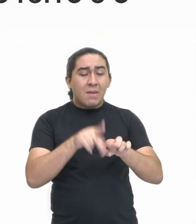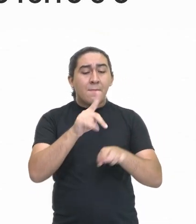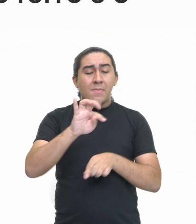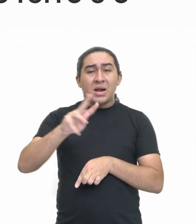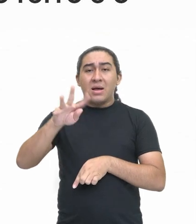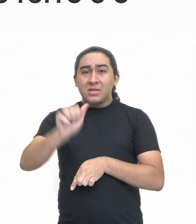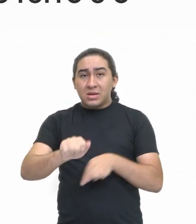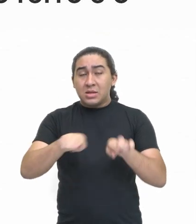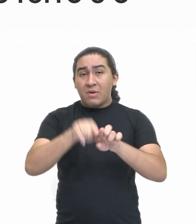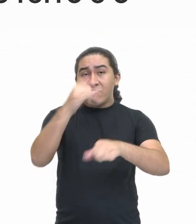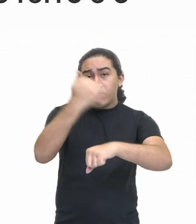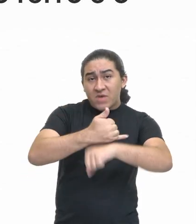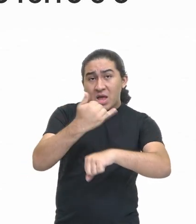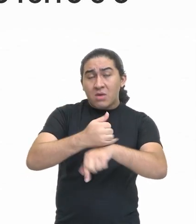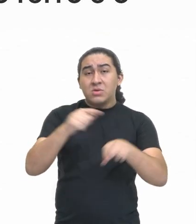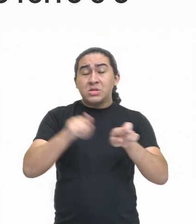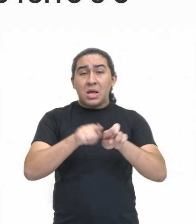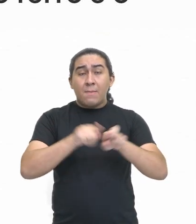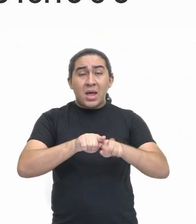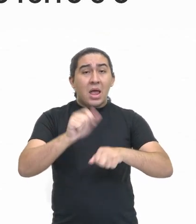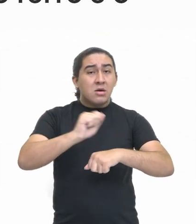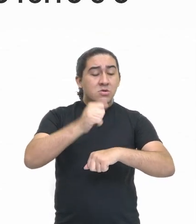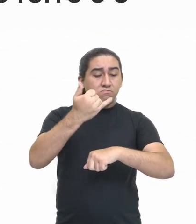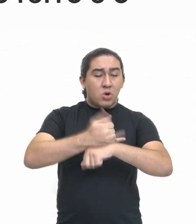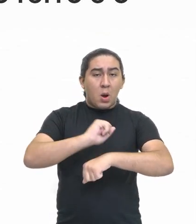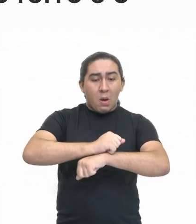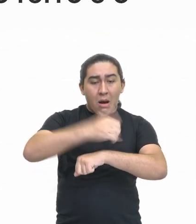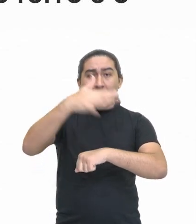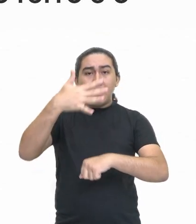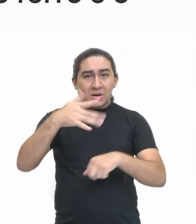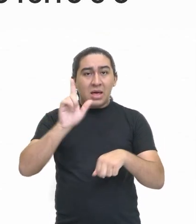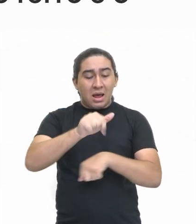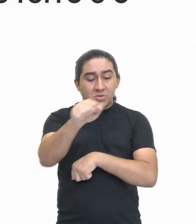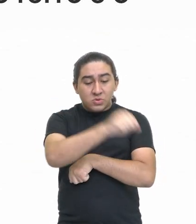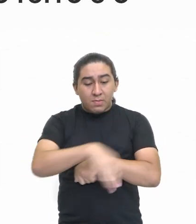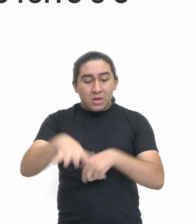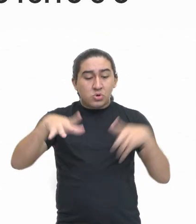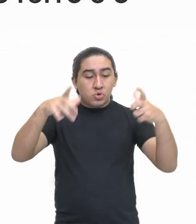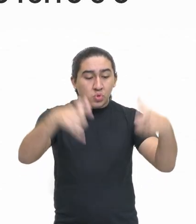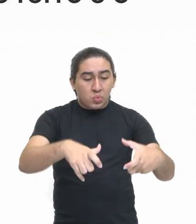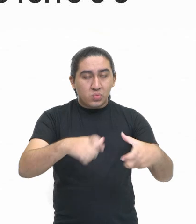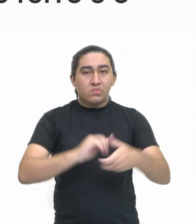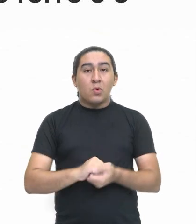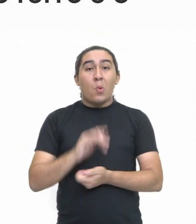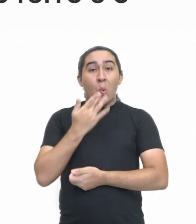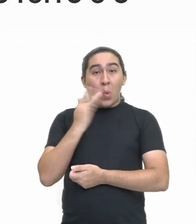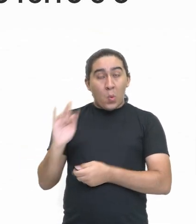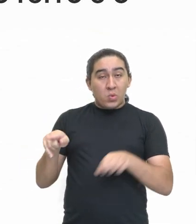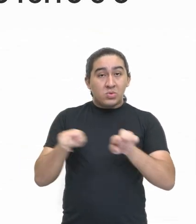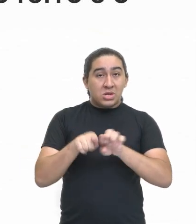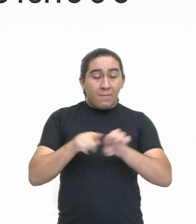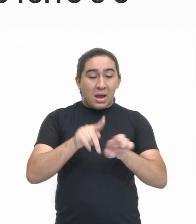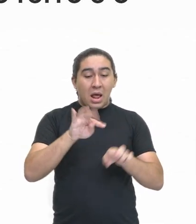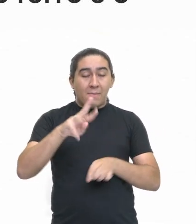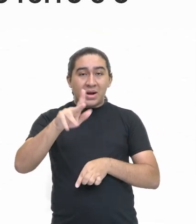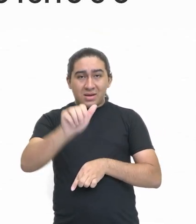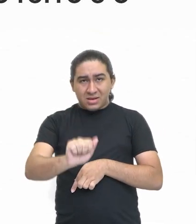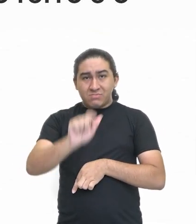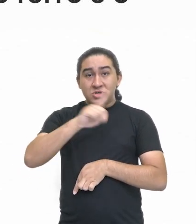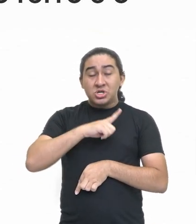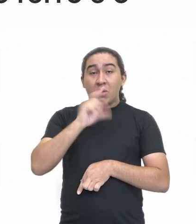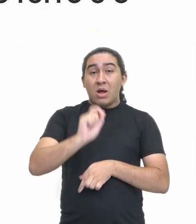cobre espalhadas por todo o Império. O ouro e a prata eram usados para cunhar